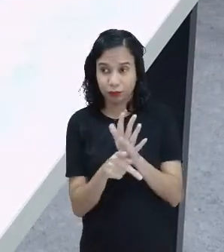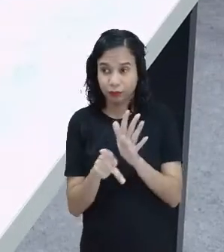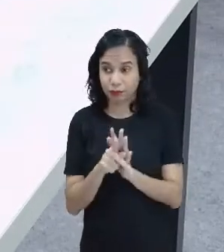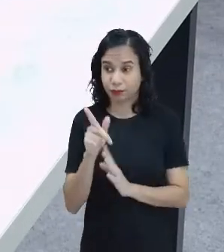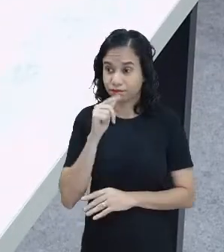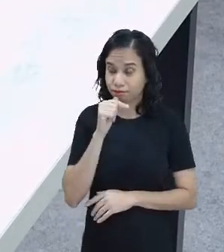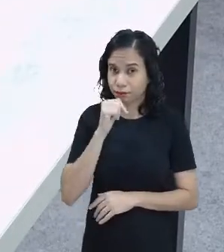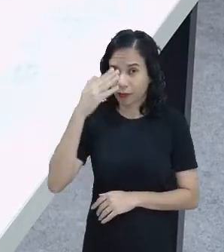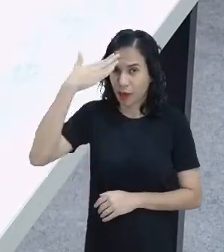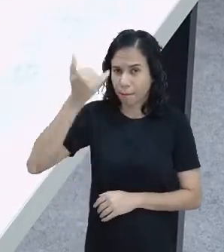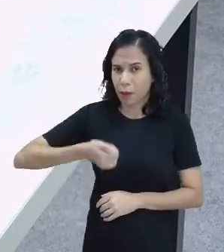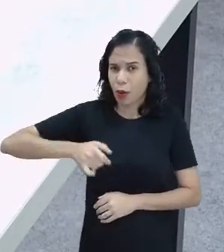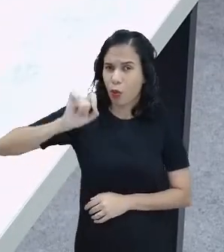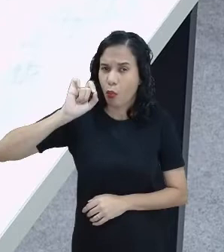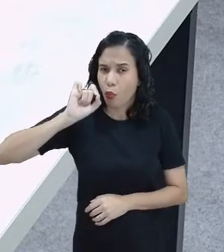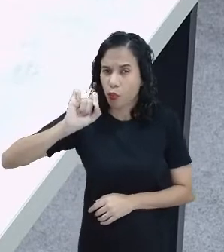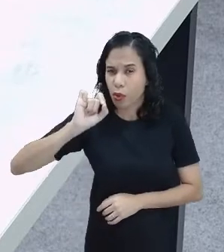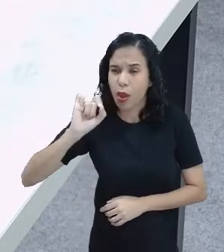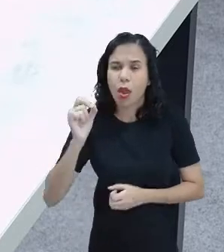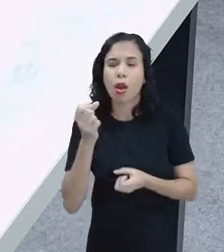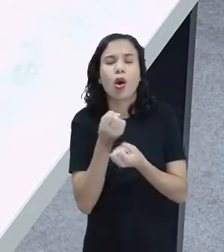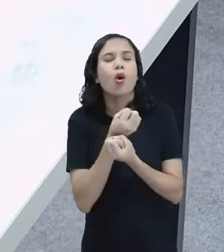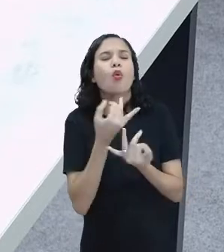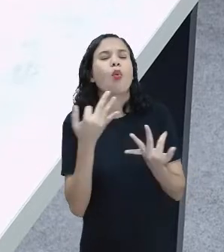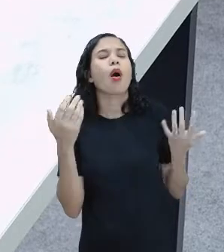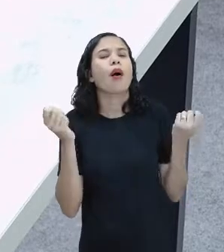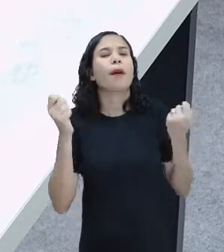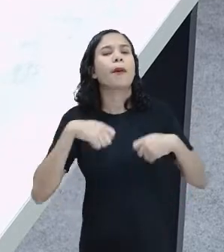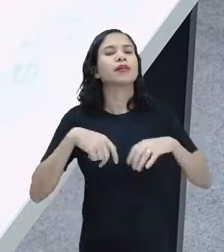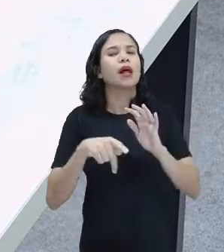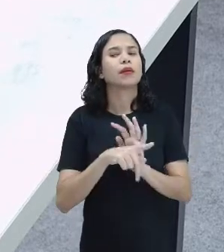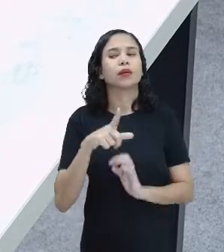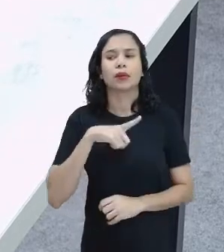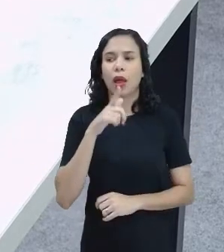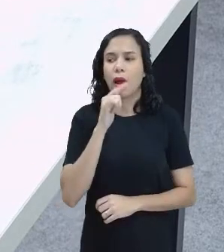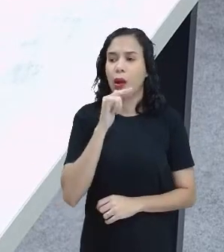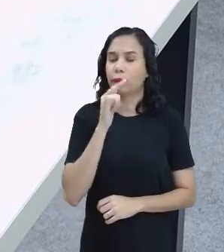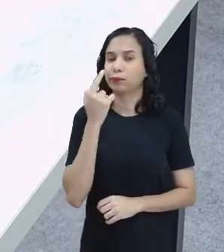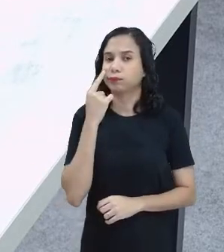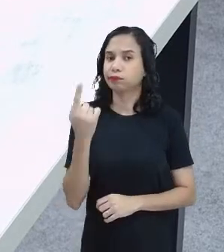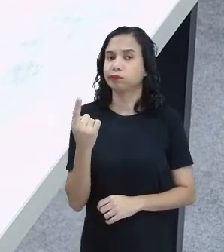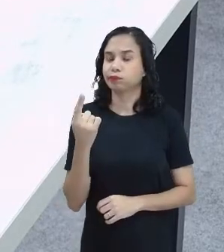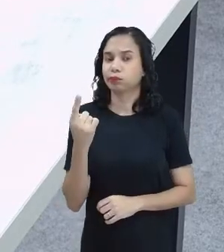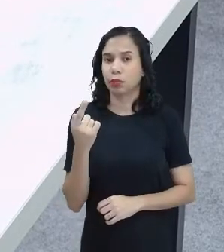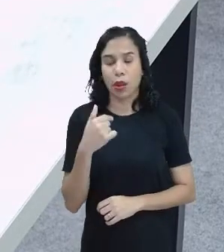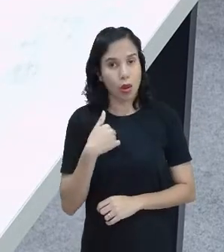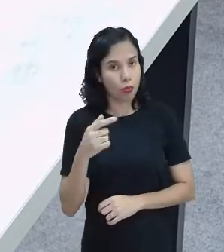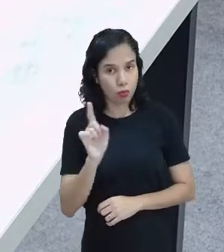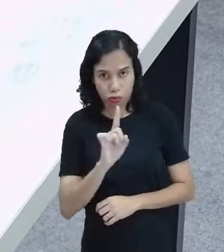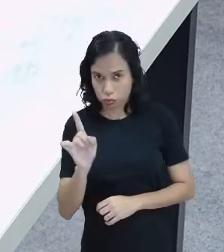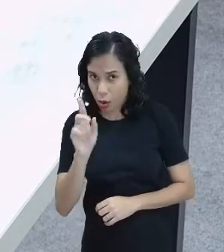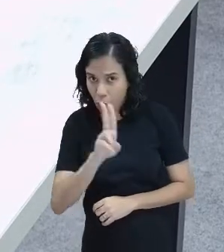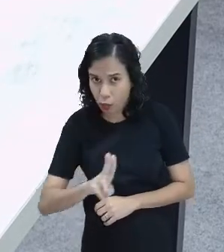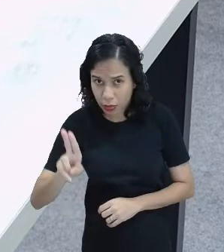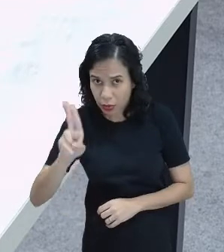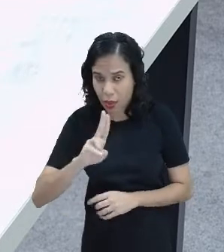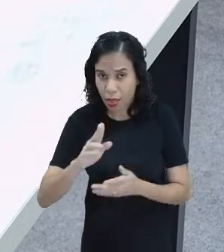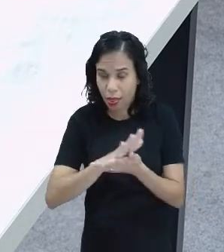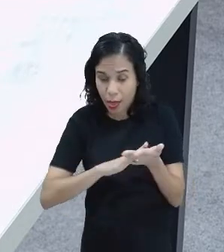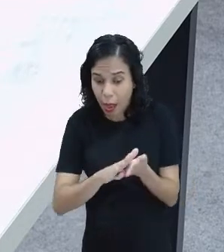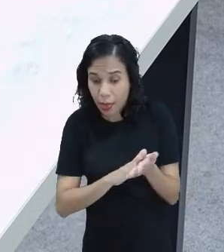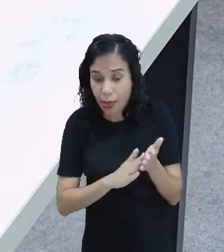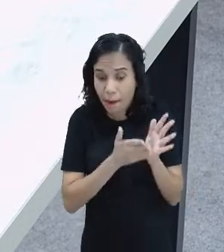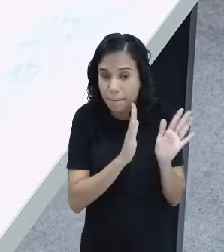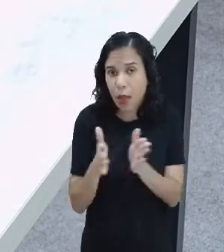encher. Eu quero saber quanto é a capacidade dessa garrafa. Veja que eu não estou utilizando nenhuma medida